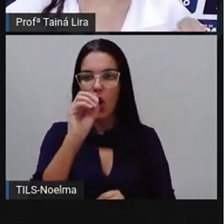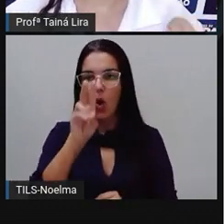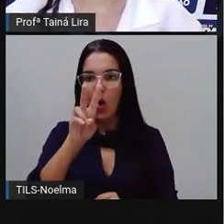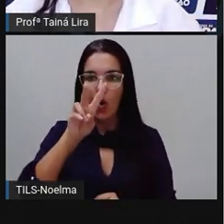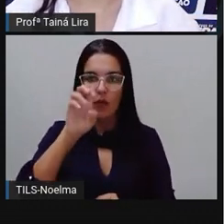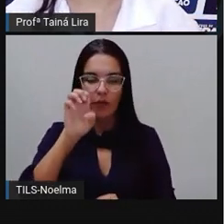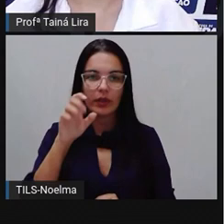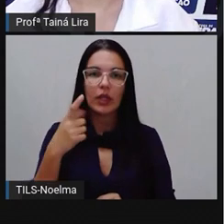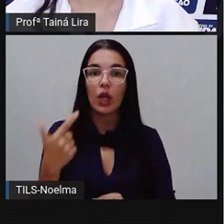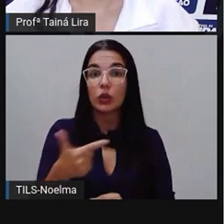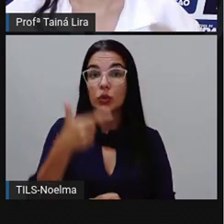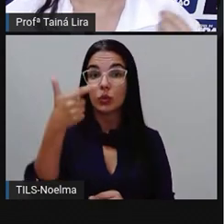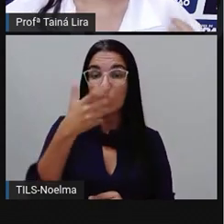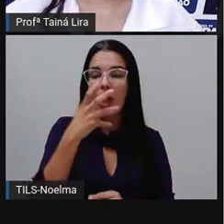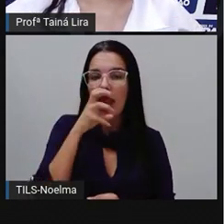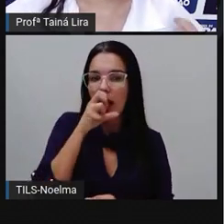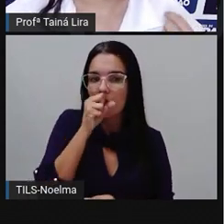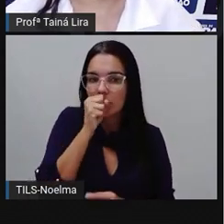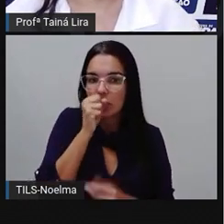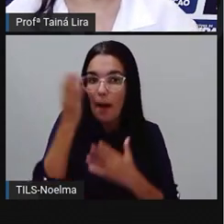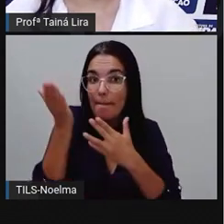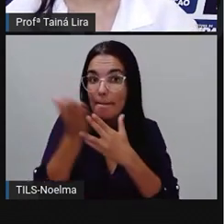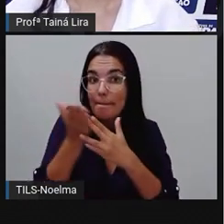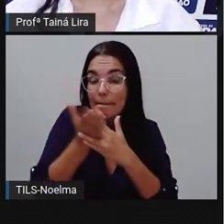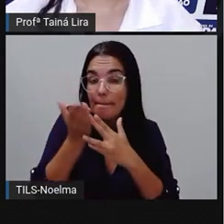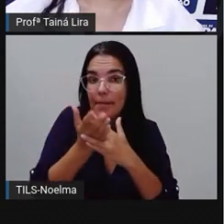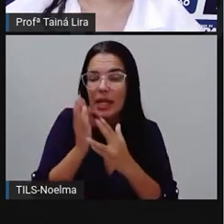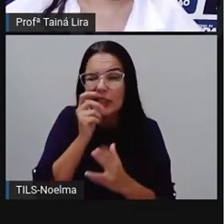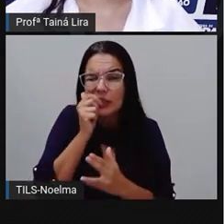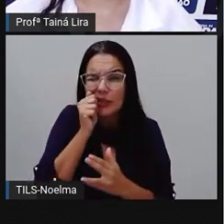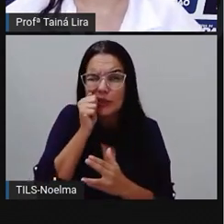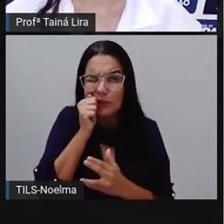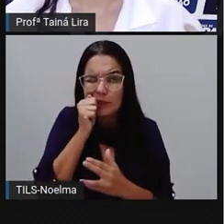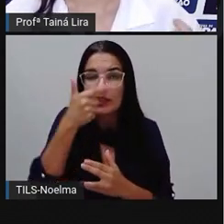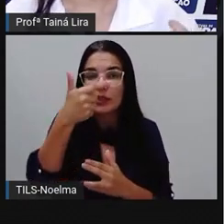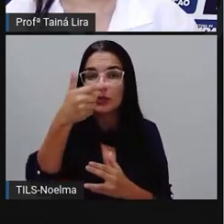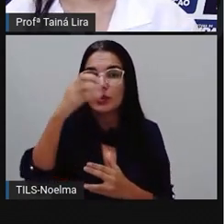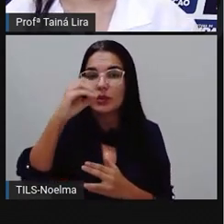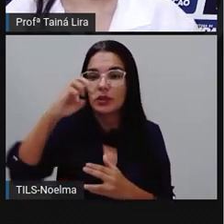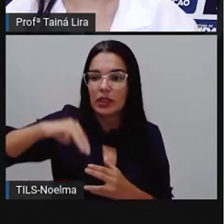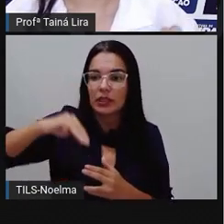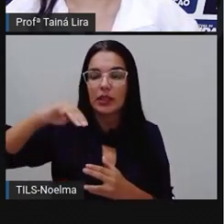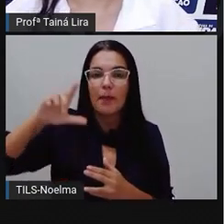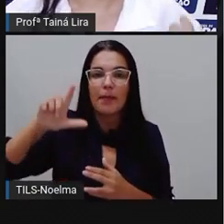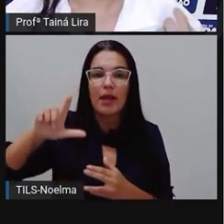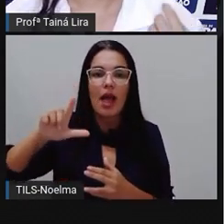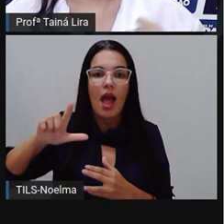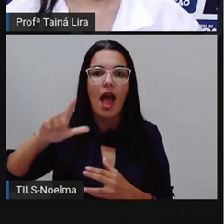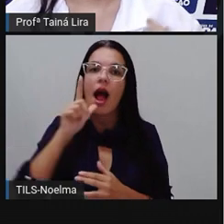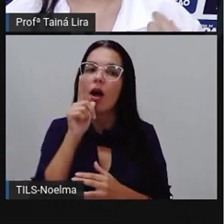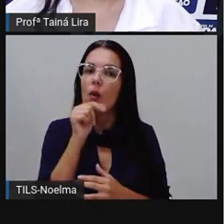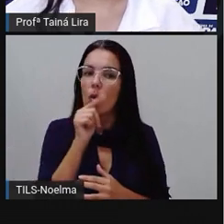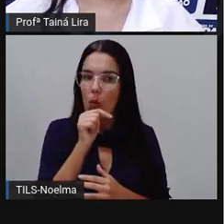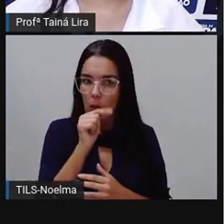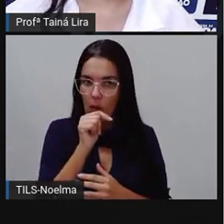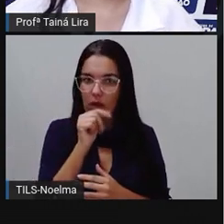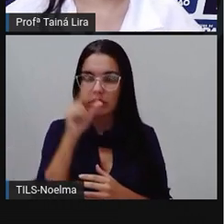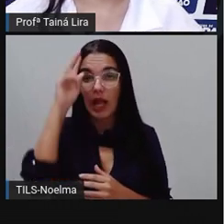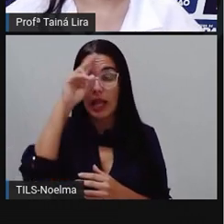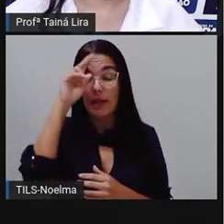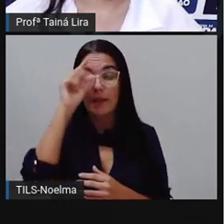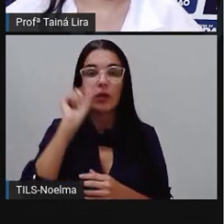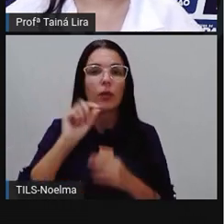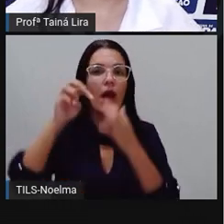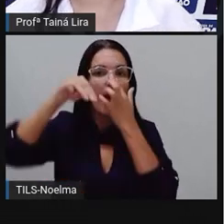duas laranjas, meio limão, 200 ml ou mililitros de água. Lembrando,